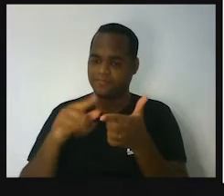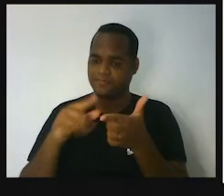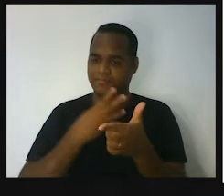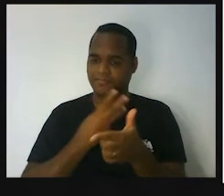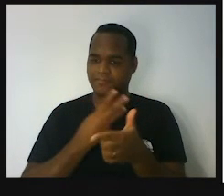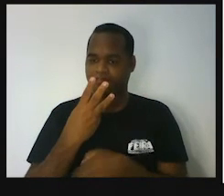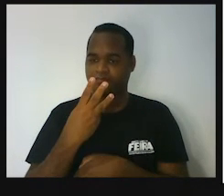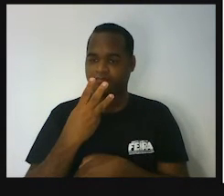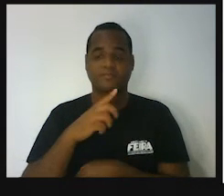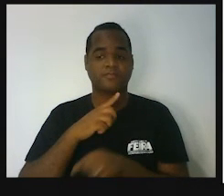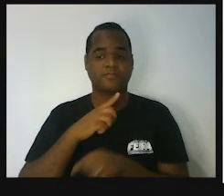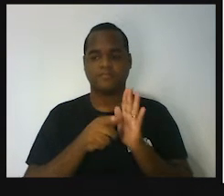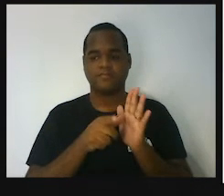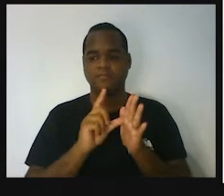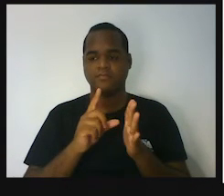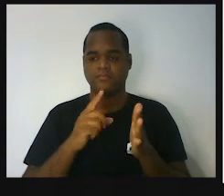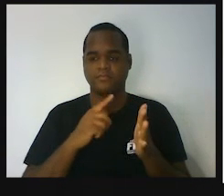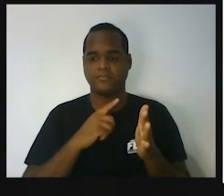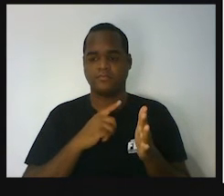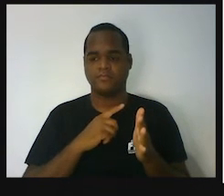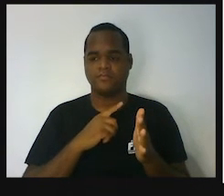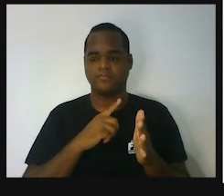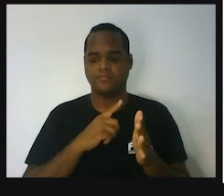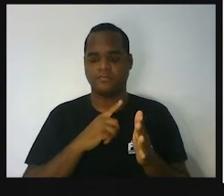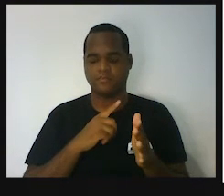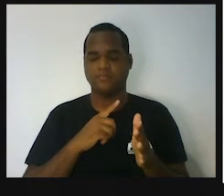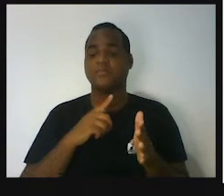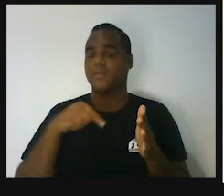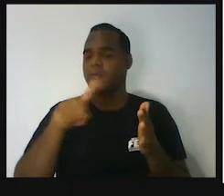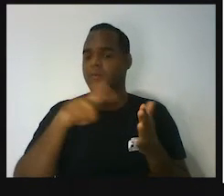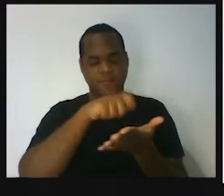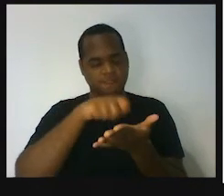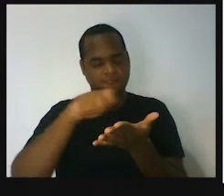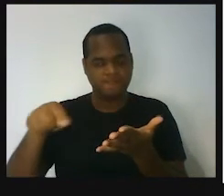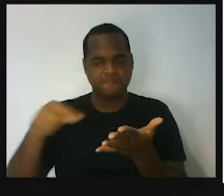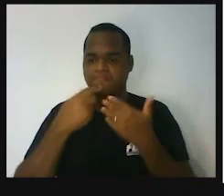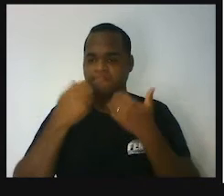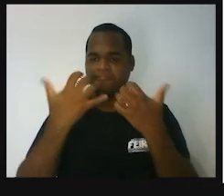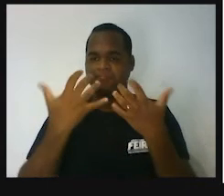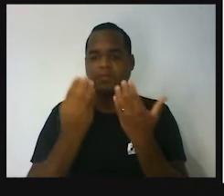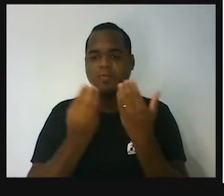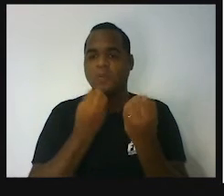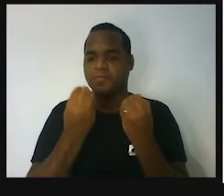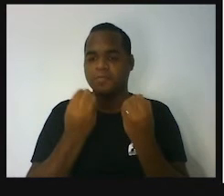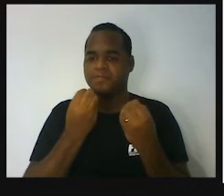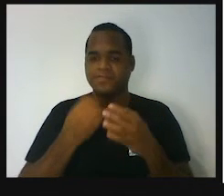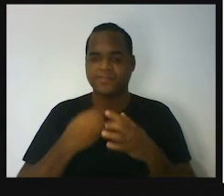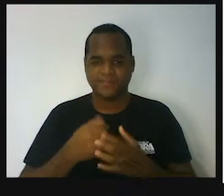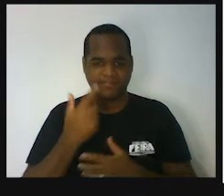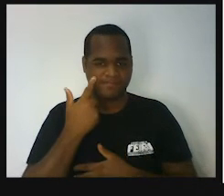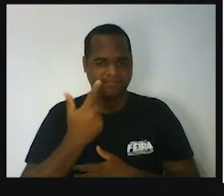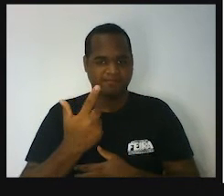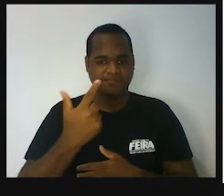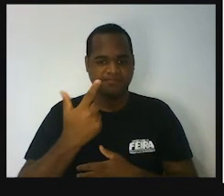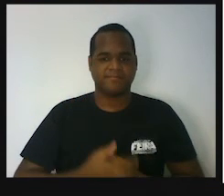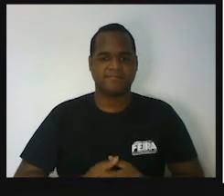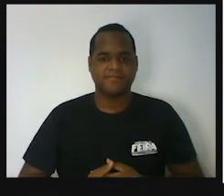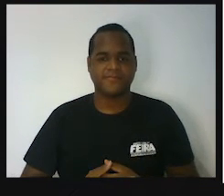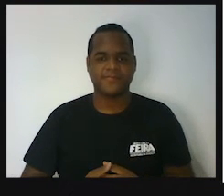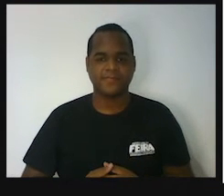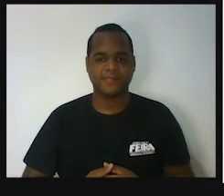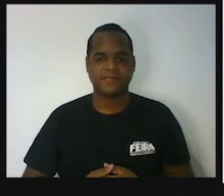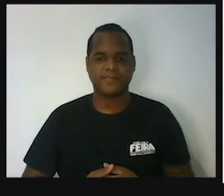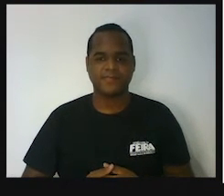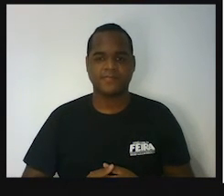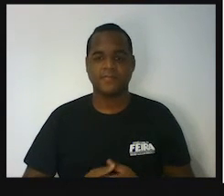Lá na aula anterior, nós escrevemos isso dessa forma. Olha só, eu abaixo a